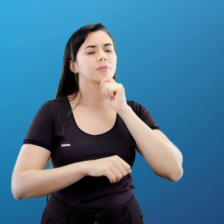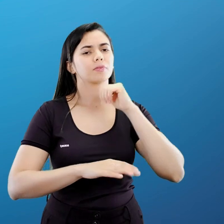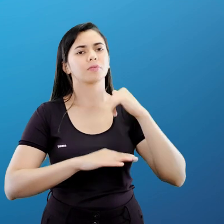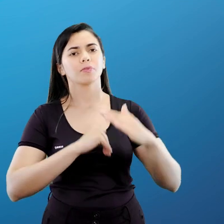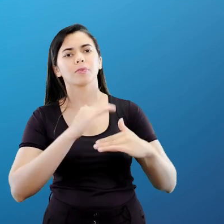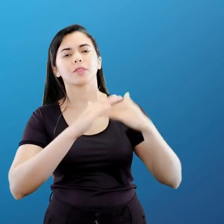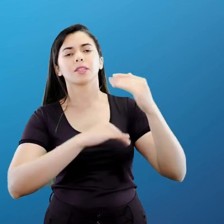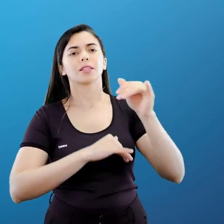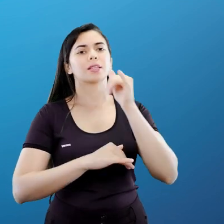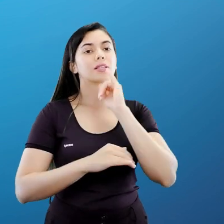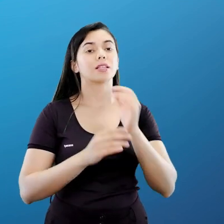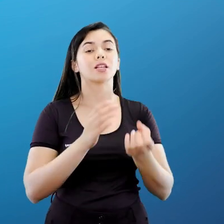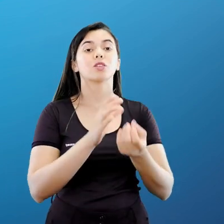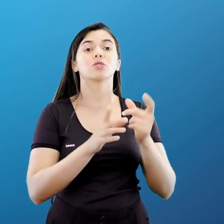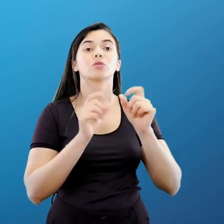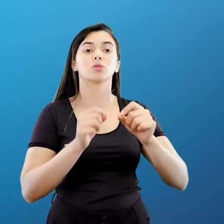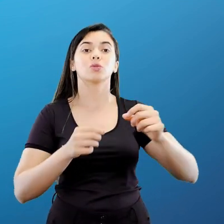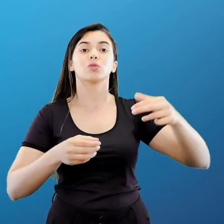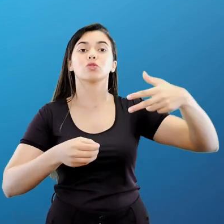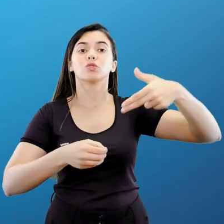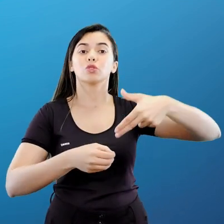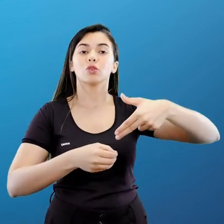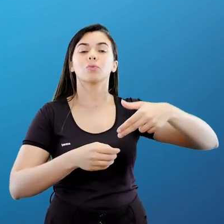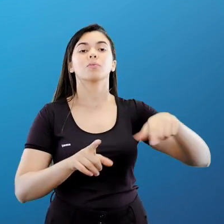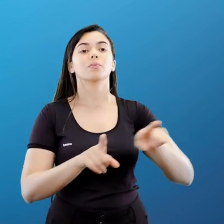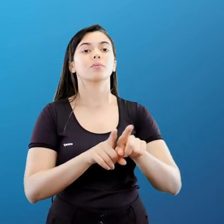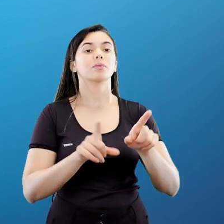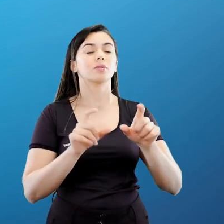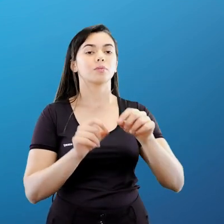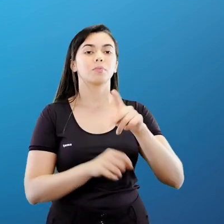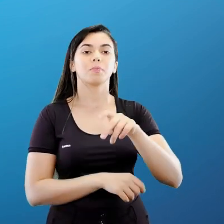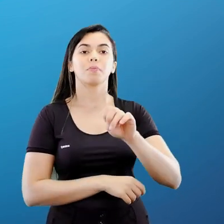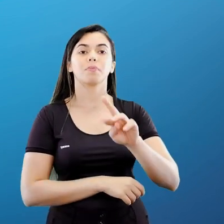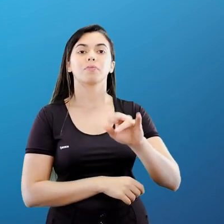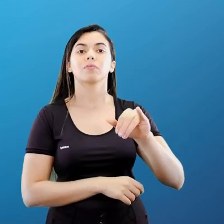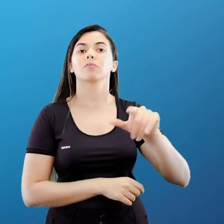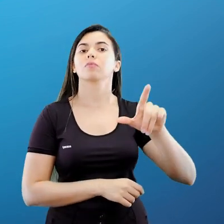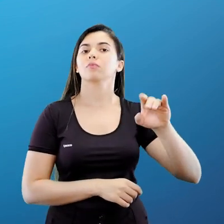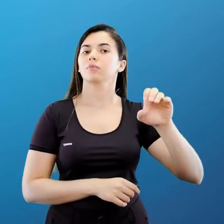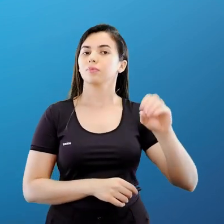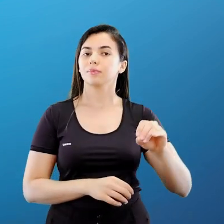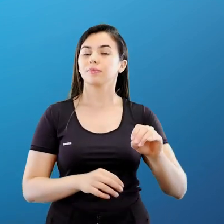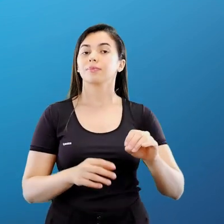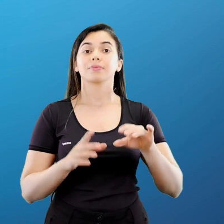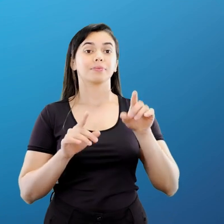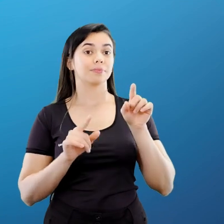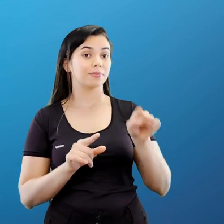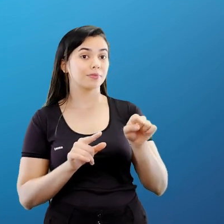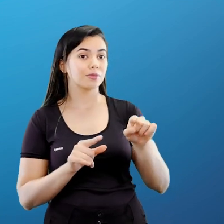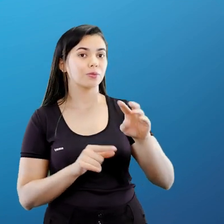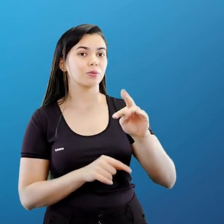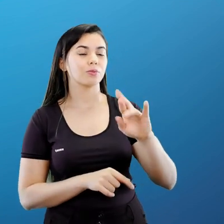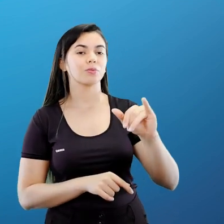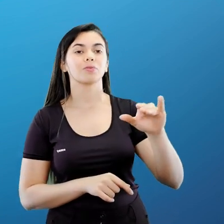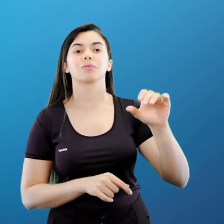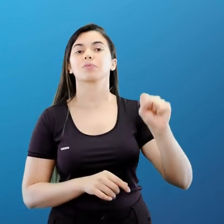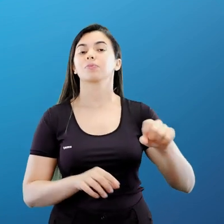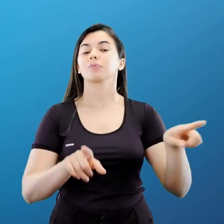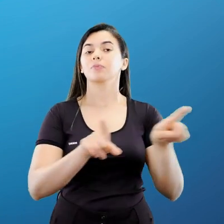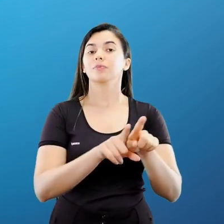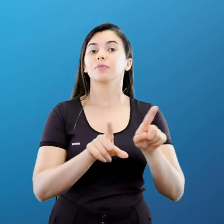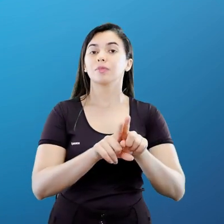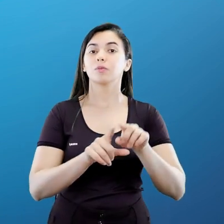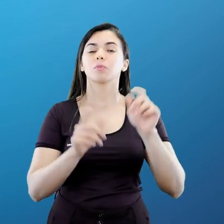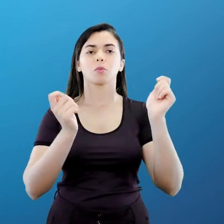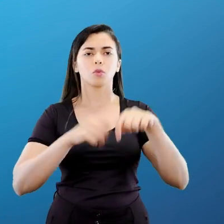produtores de petróleo. E junto com o Brasil, que também produz muito petróleo, os BRICS vão se tornar um dos